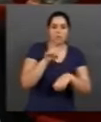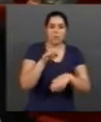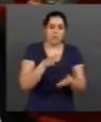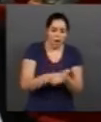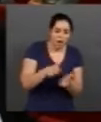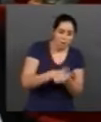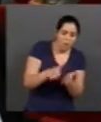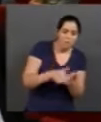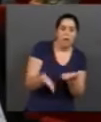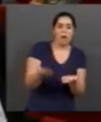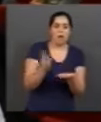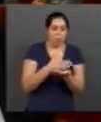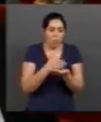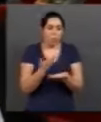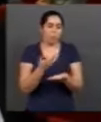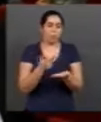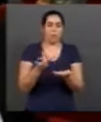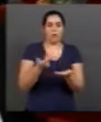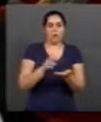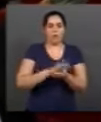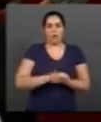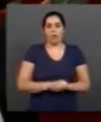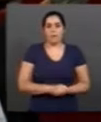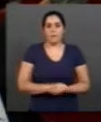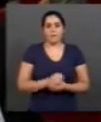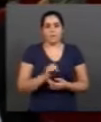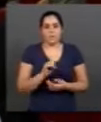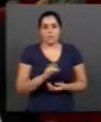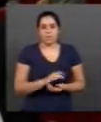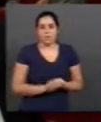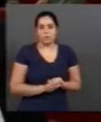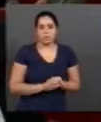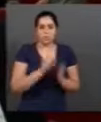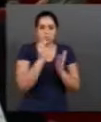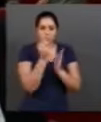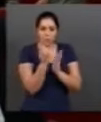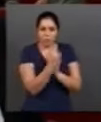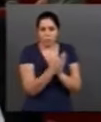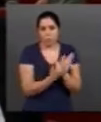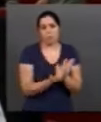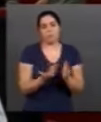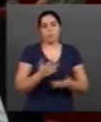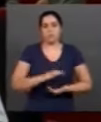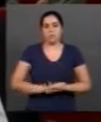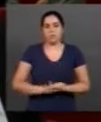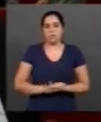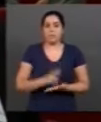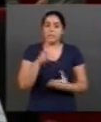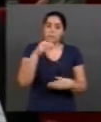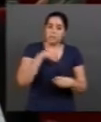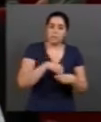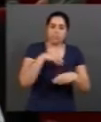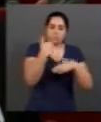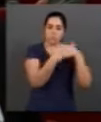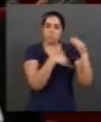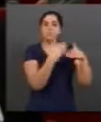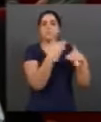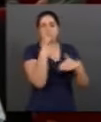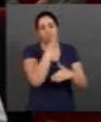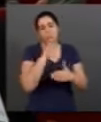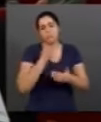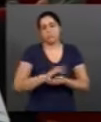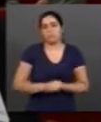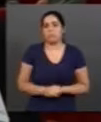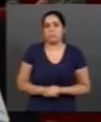está muito voltada para os currículos, não há nada de errado com isso, mas inseri-la mais no contexto do desenvolvimento nacional. Porque